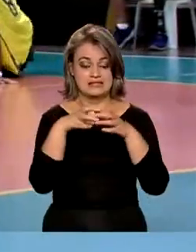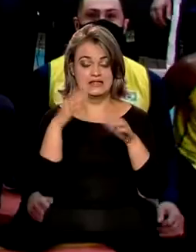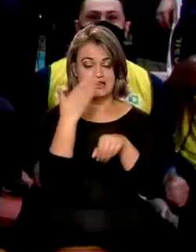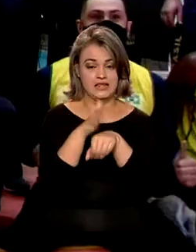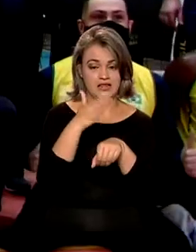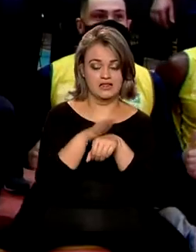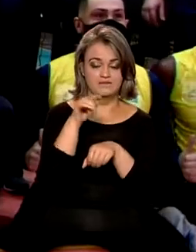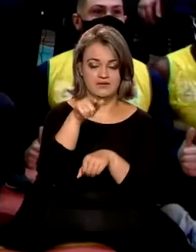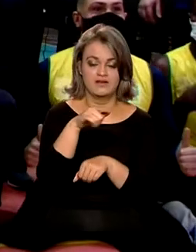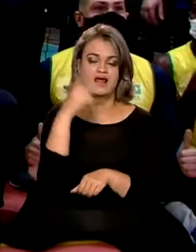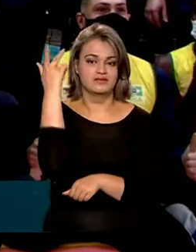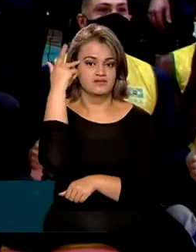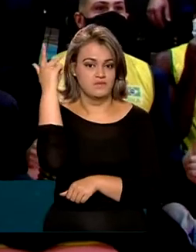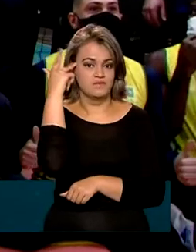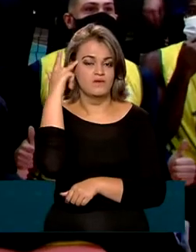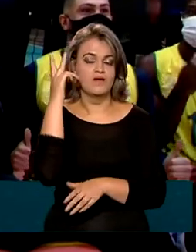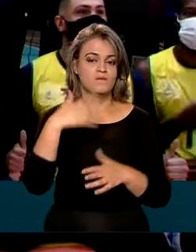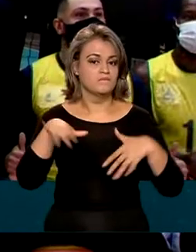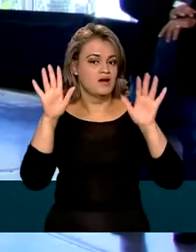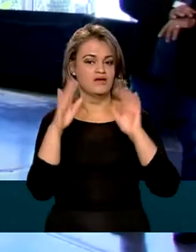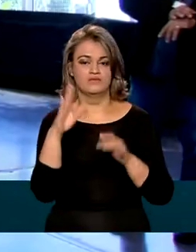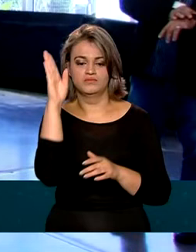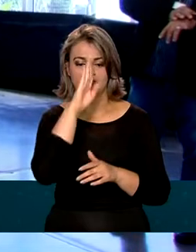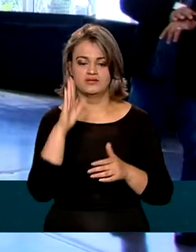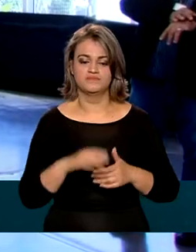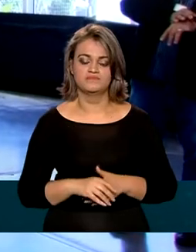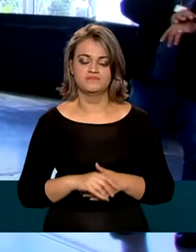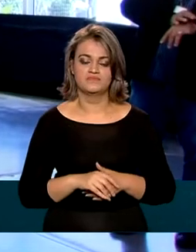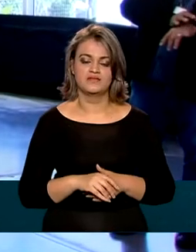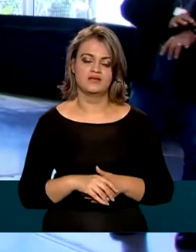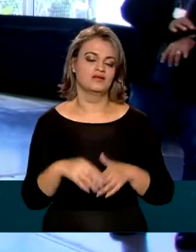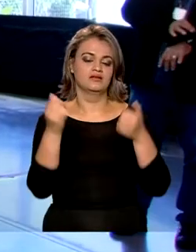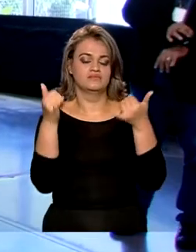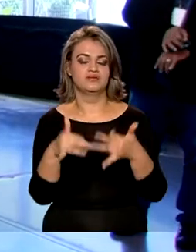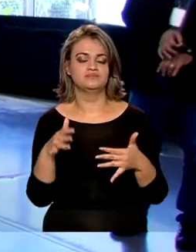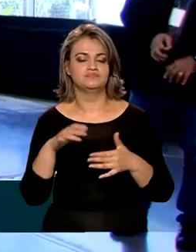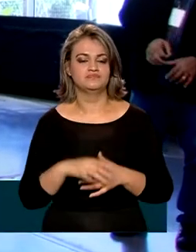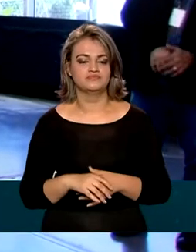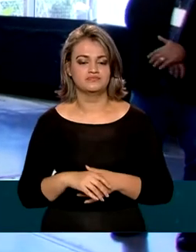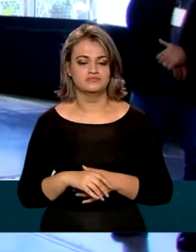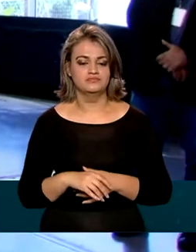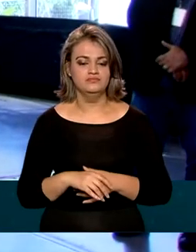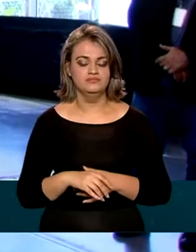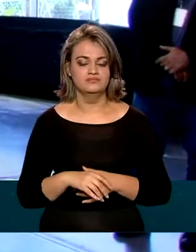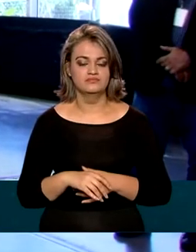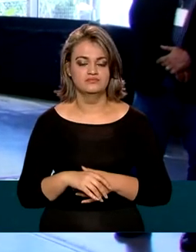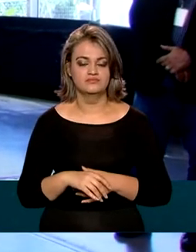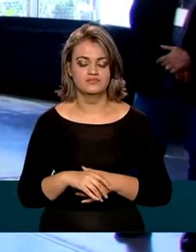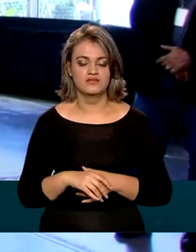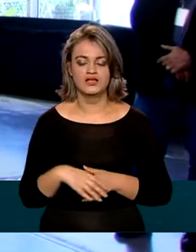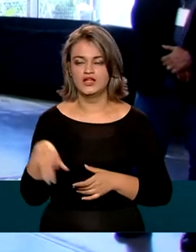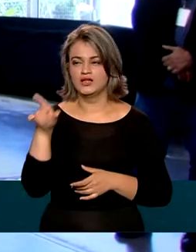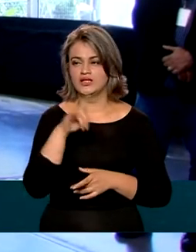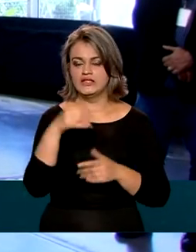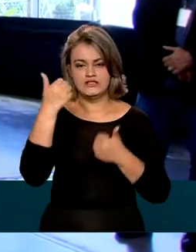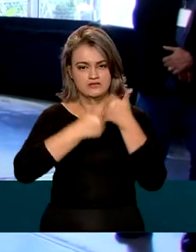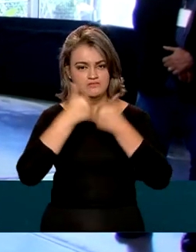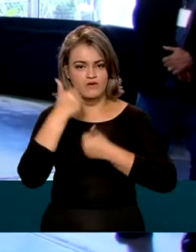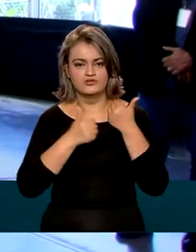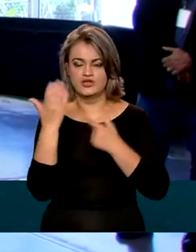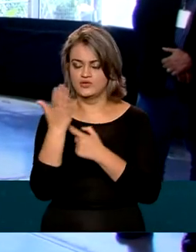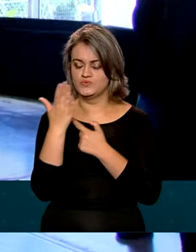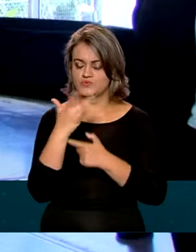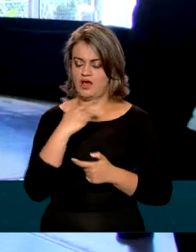Paralímpico em São Paulo é o maior do país. O esporte é algo que nos faz ter mais saúde,